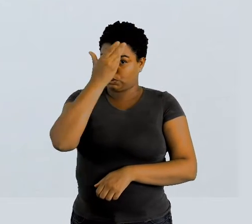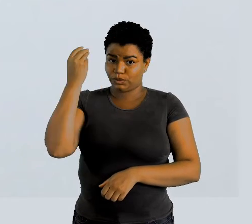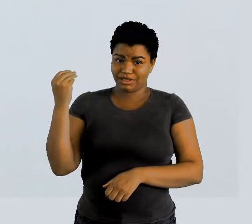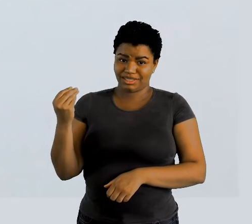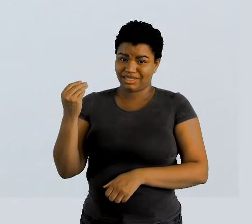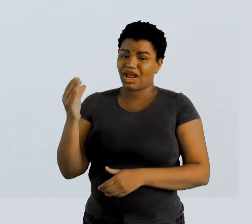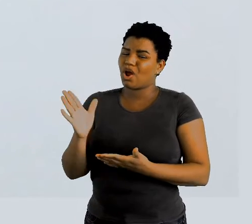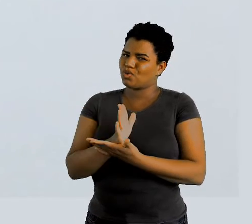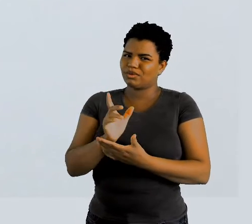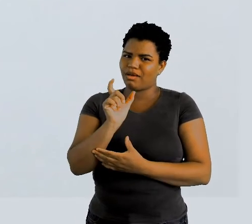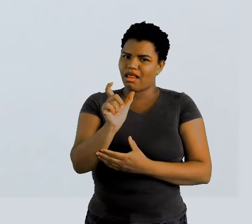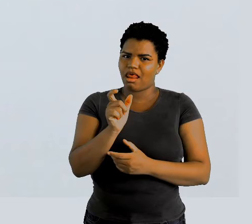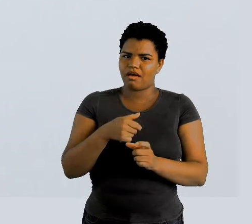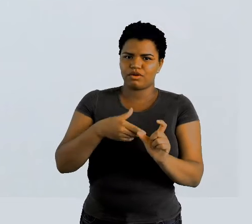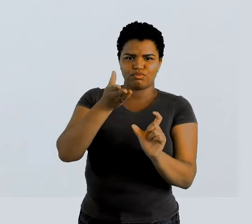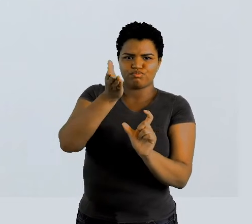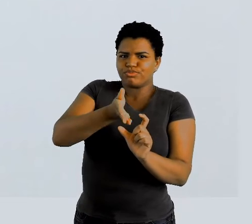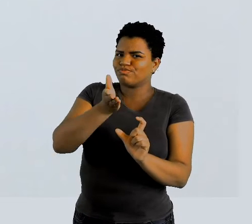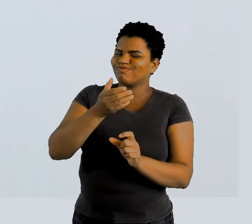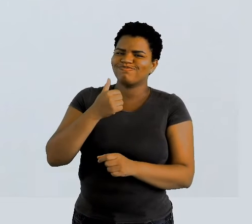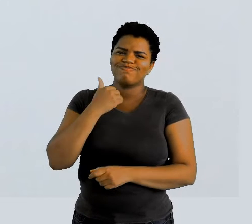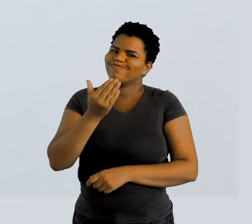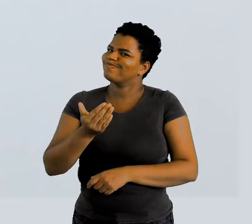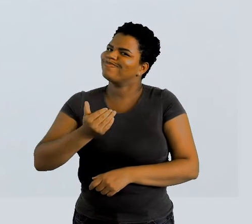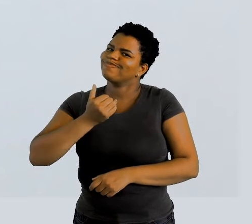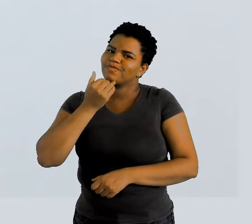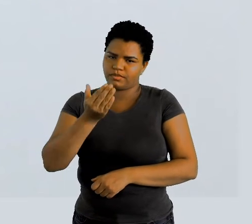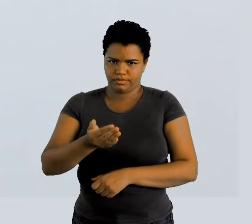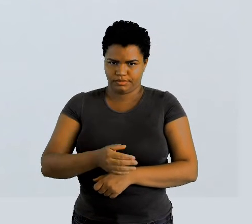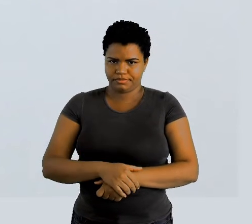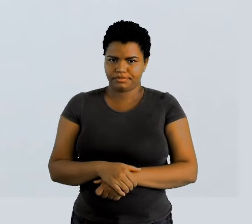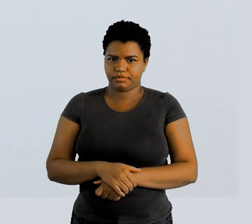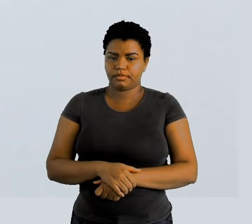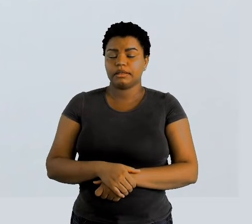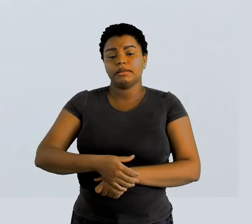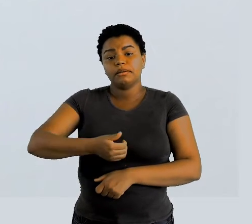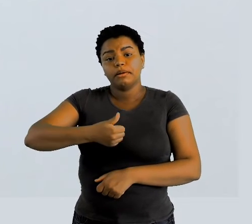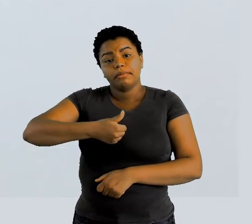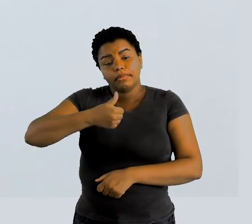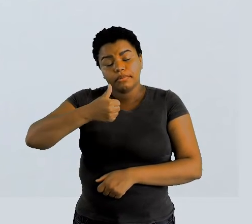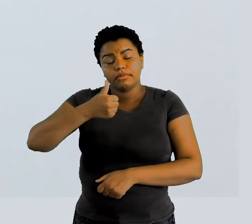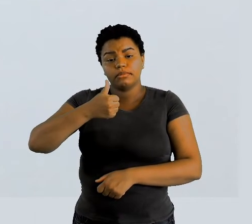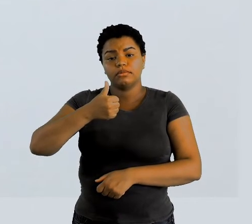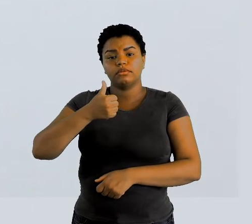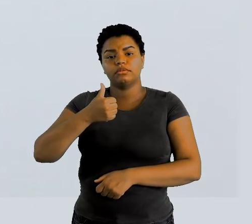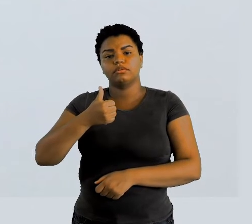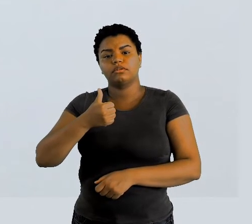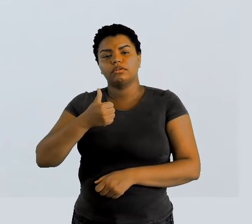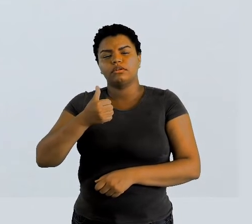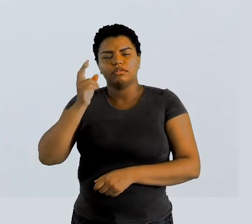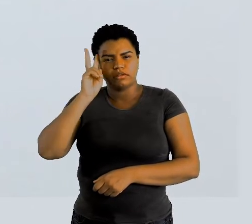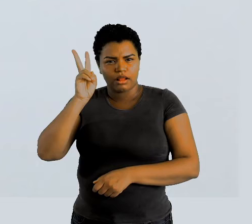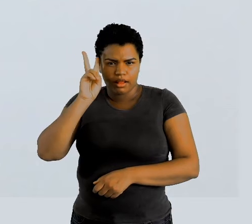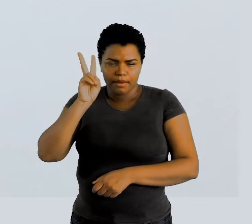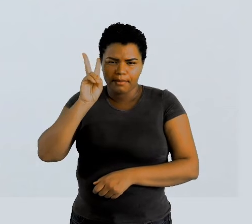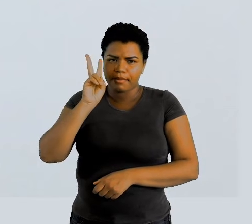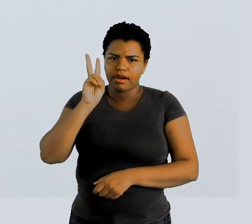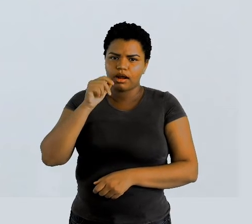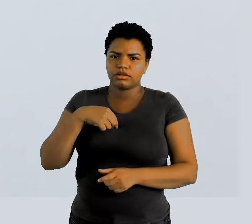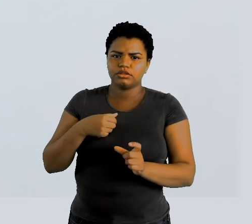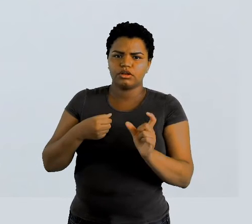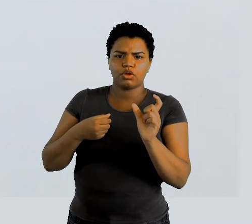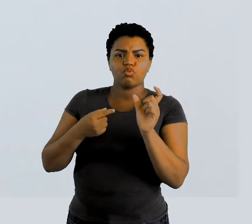sílaba, a palavra é muito pequenininha não separa a sílaba você vai lembrar que aquela que não se separa aquela que só tem uma sílaba